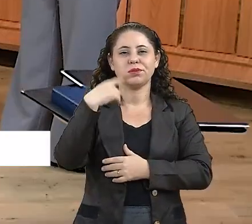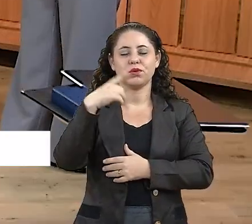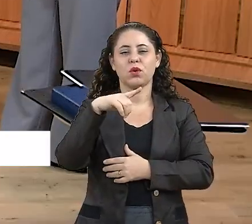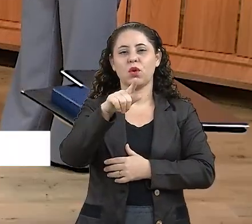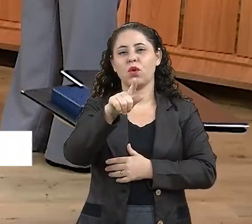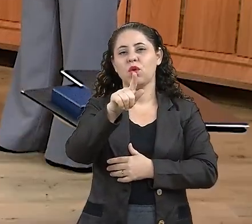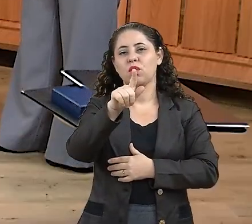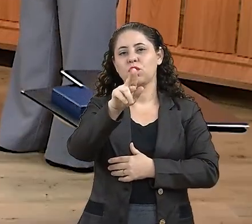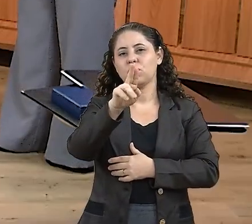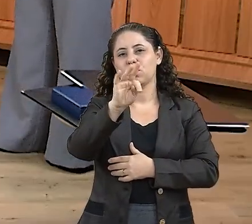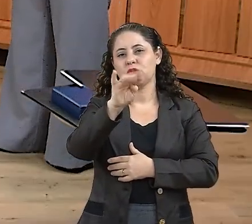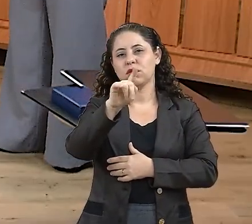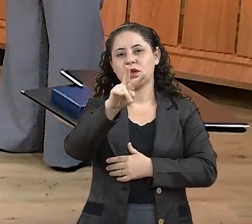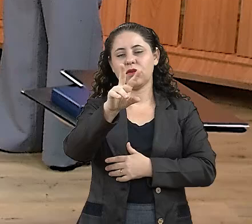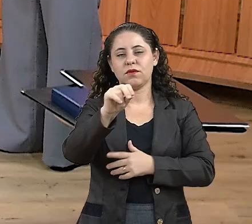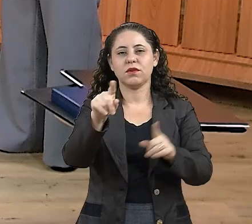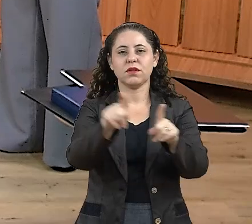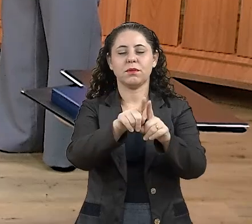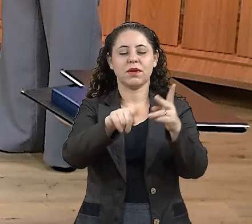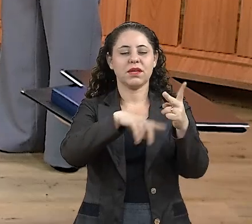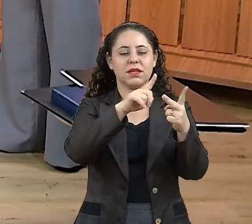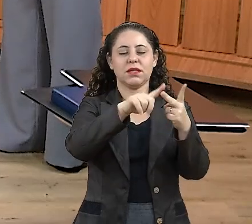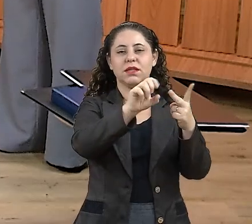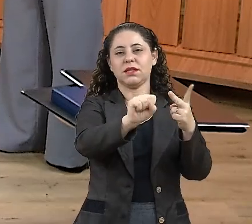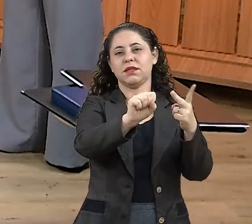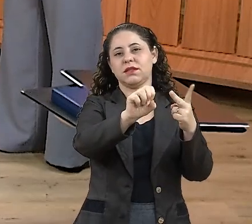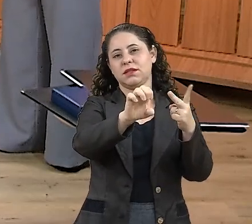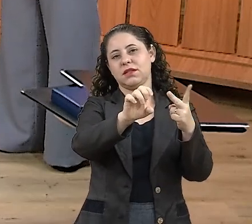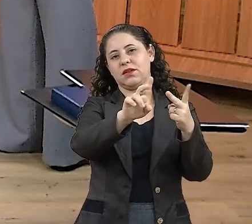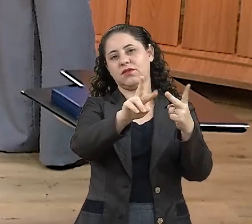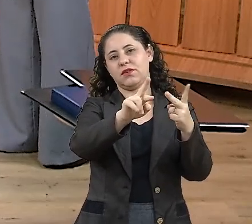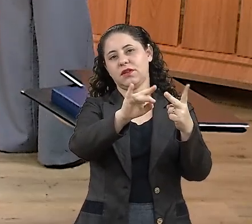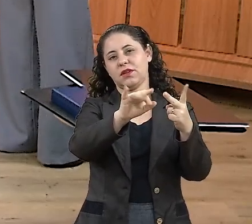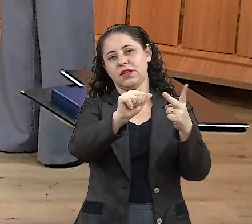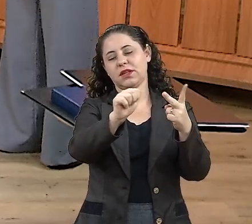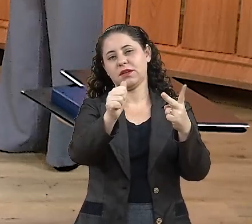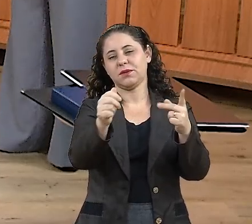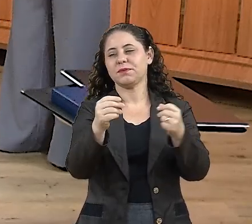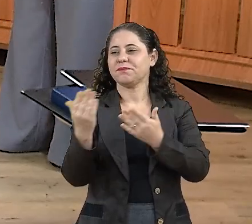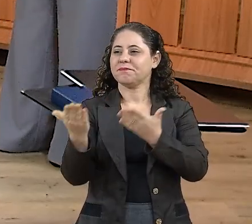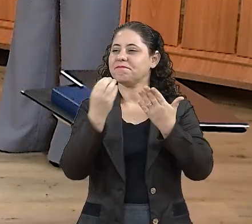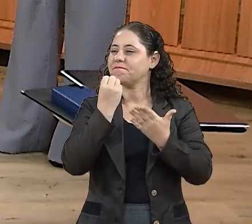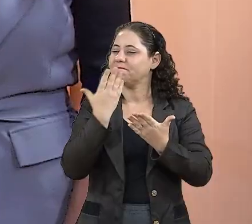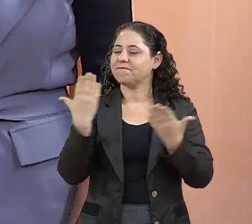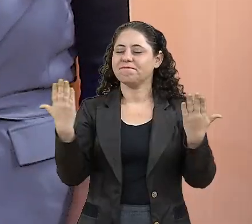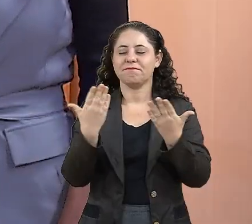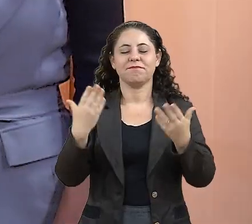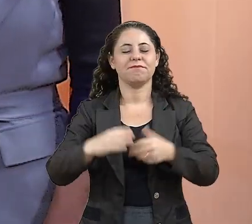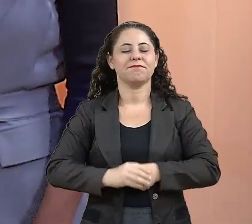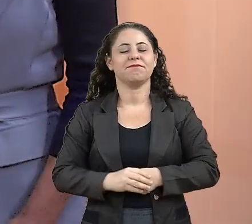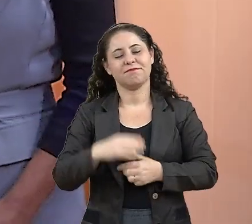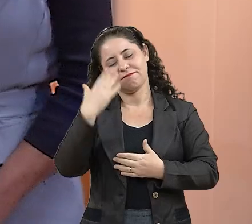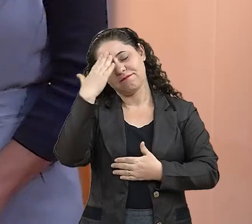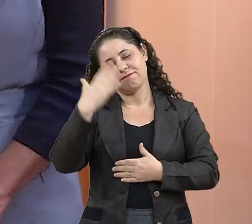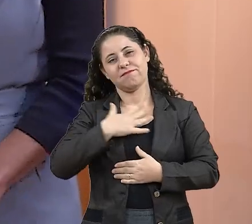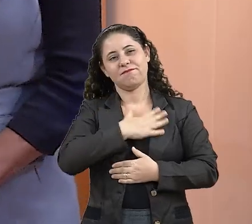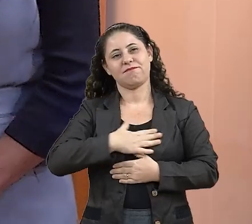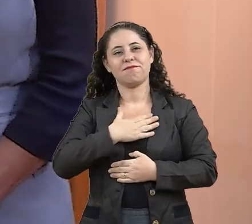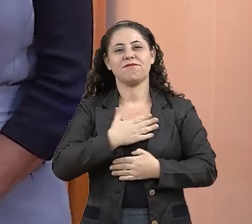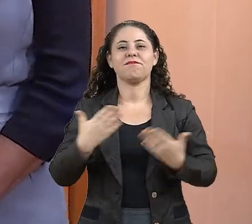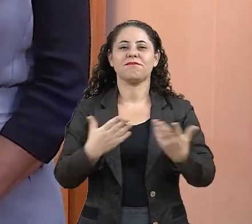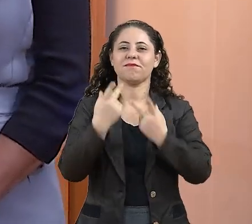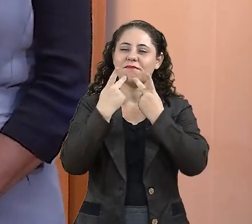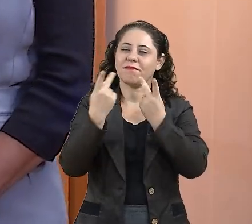Giacchini e a querida Severina, que está sempre aqui na TV Assembleia, prestigiando a gente. Sejam bem-vindos ao programa. Obrigado, obrigado. Prazer estar aqui, poder